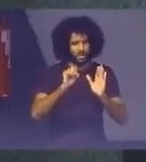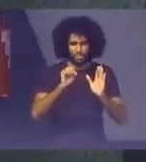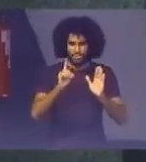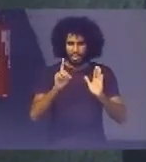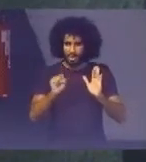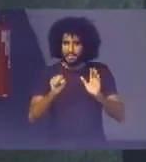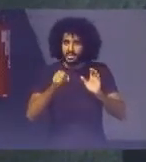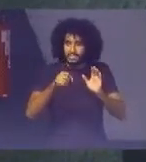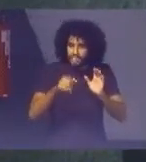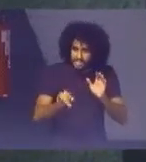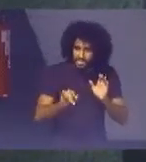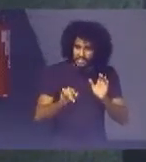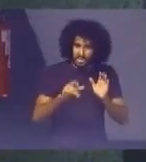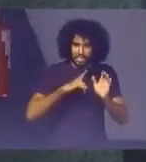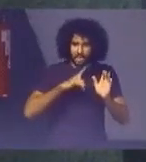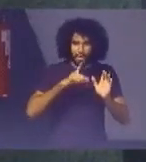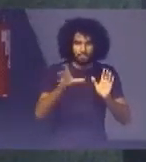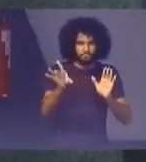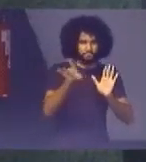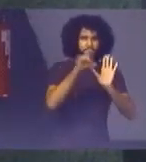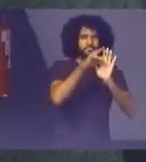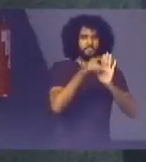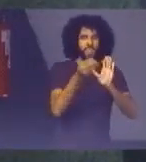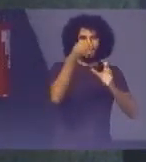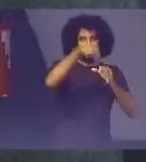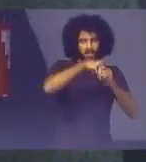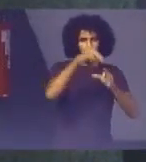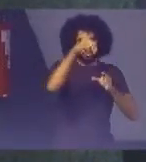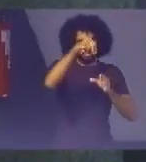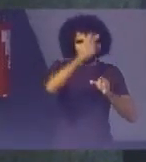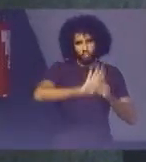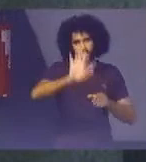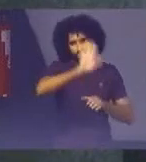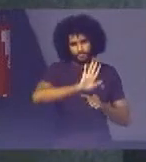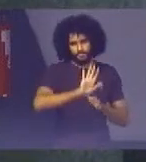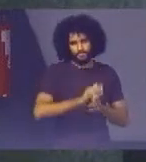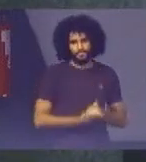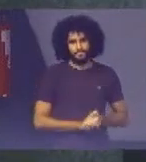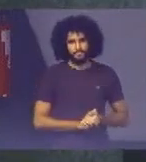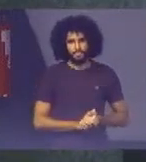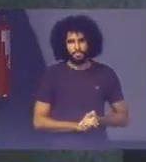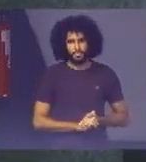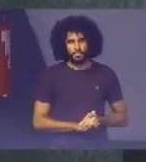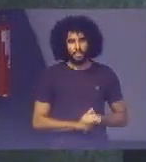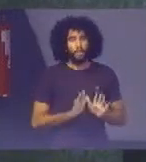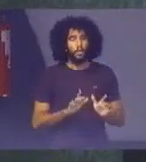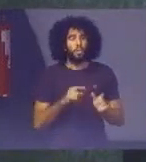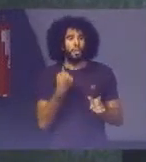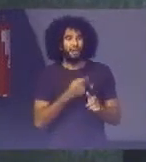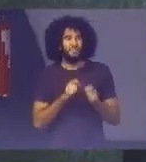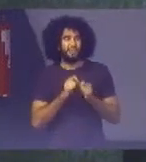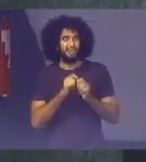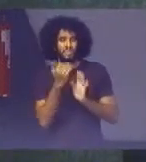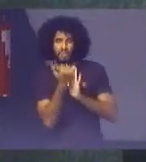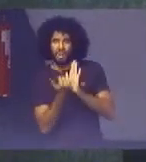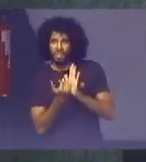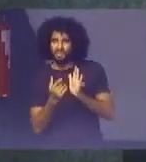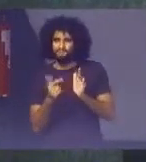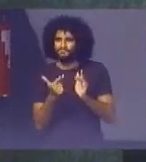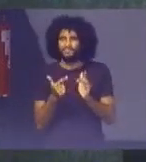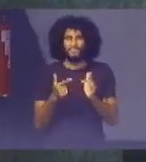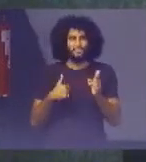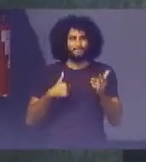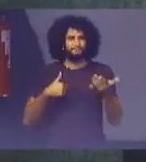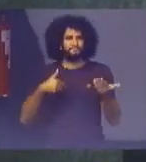ele não estiver Incorporado Aos marcos nacionais Nós estaremos Importando uma agenda Que não dialoga Com as nossas